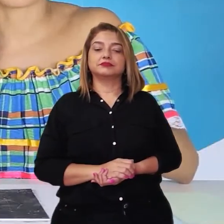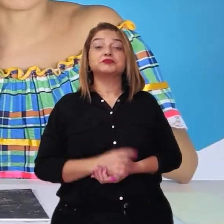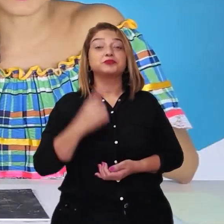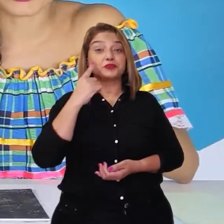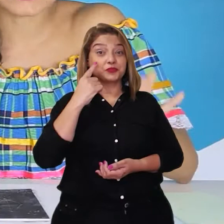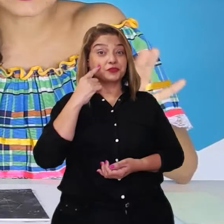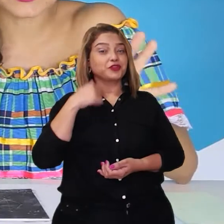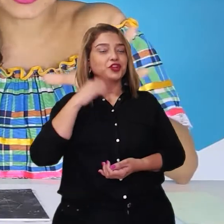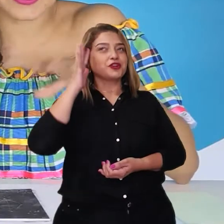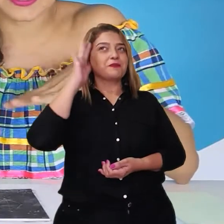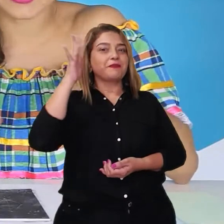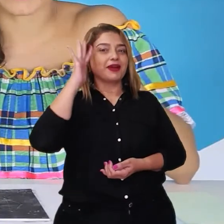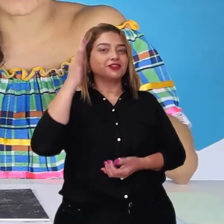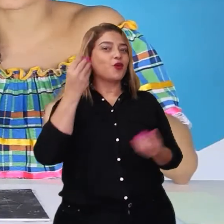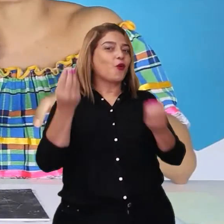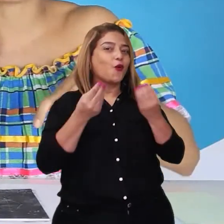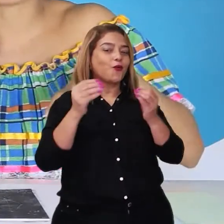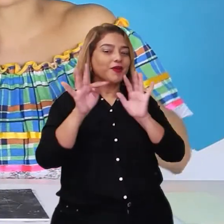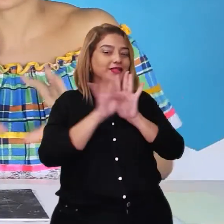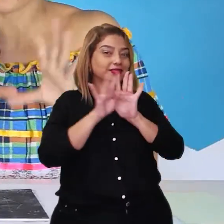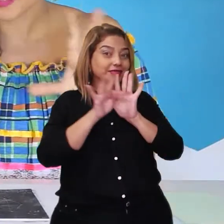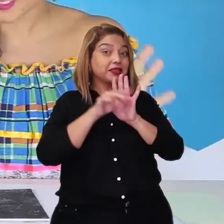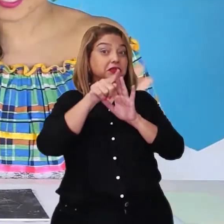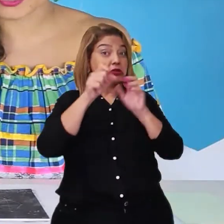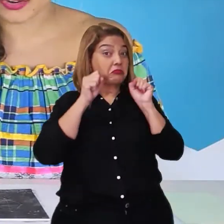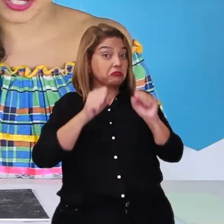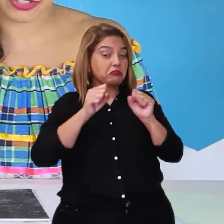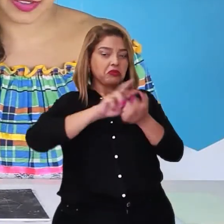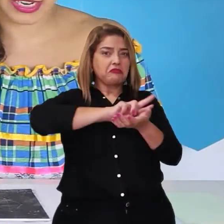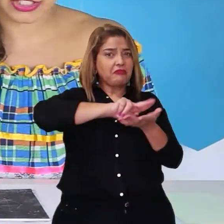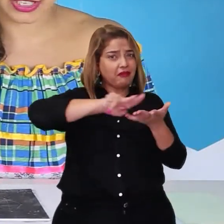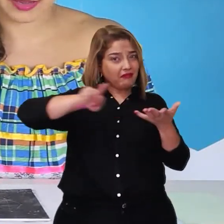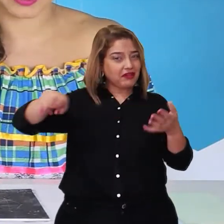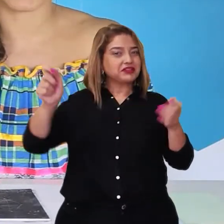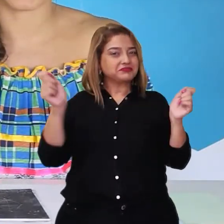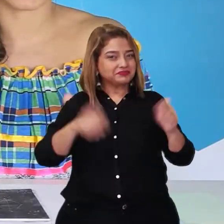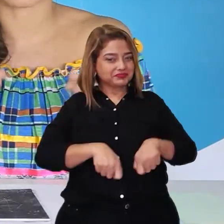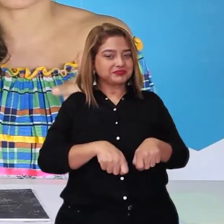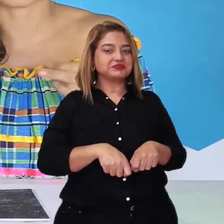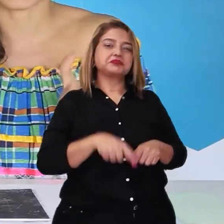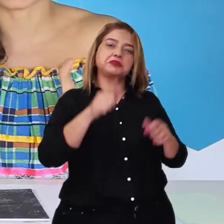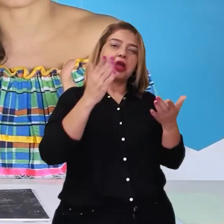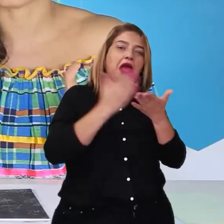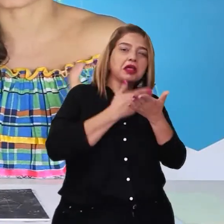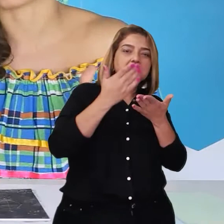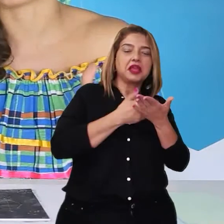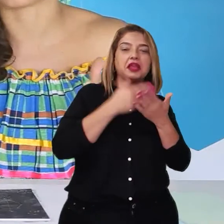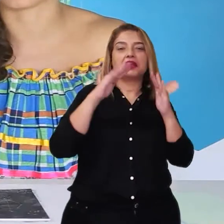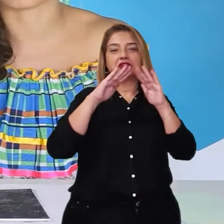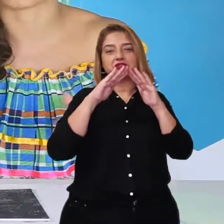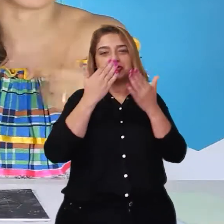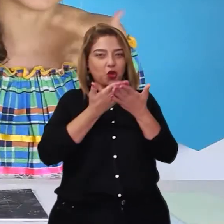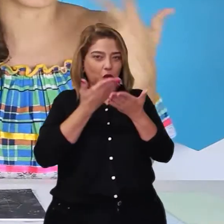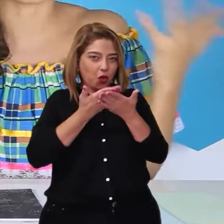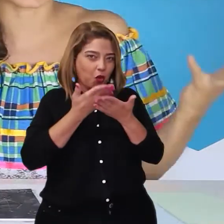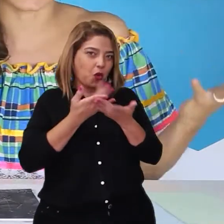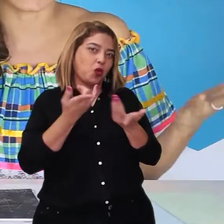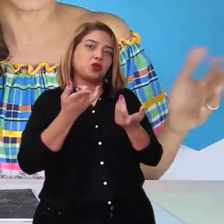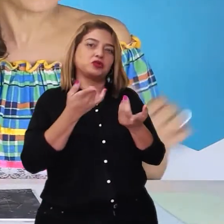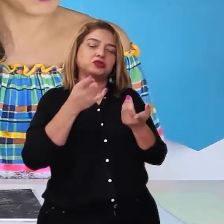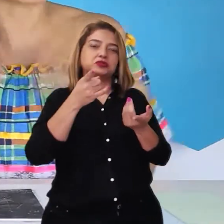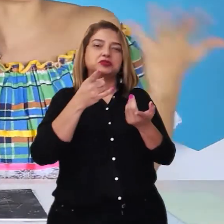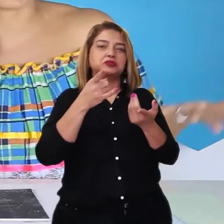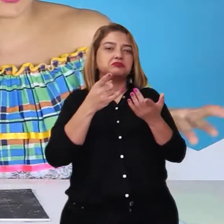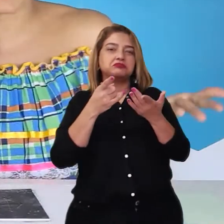Ó, já tô imaginando que essa técnica a gente pode usar em várias coisas diferentes, né? Pode colocar no seu caderno da escola, pode colocar no seu